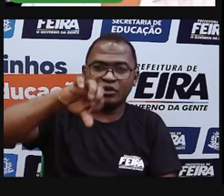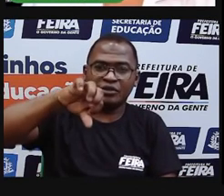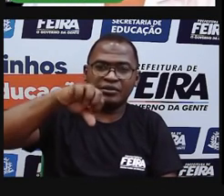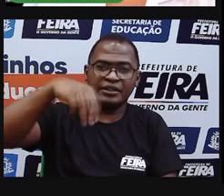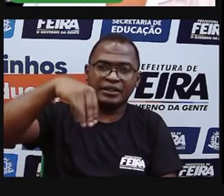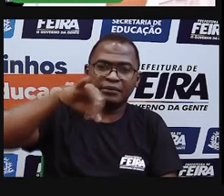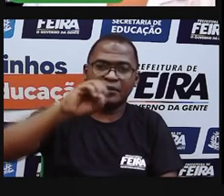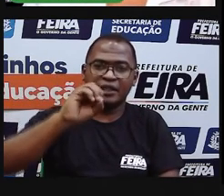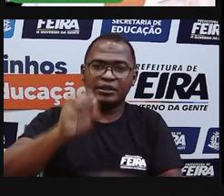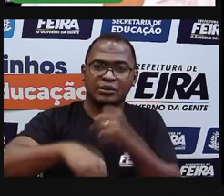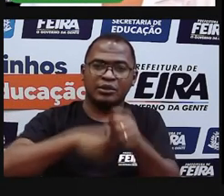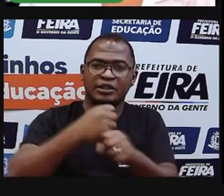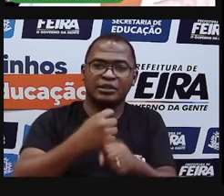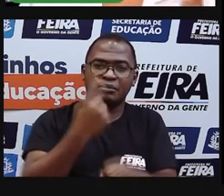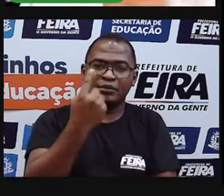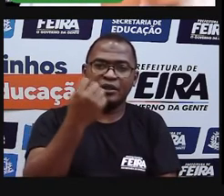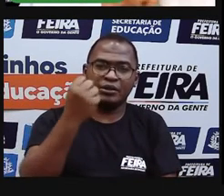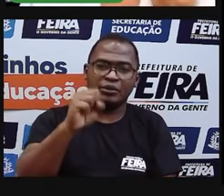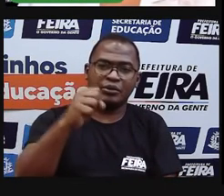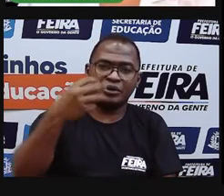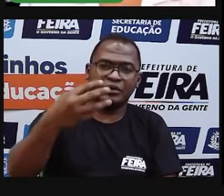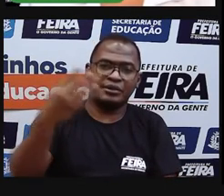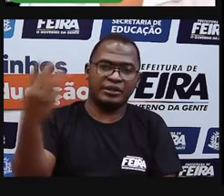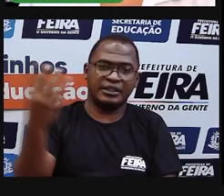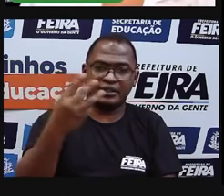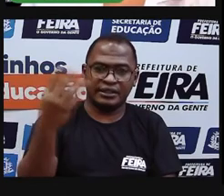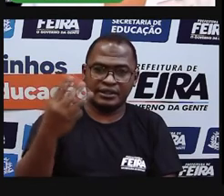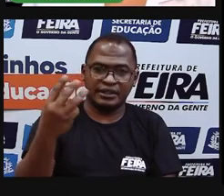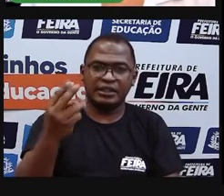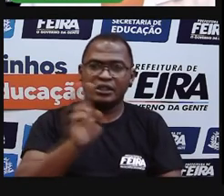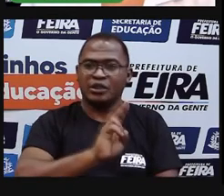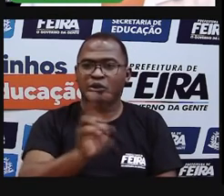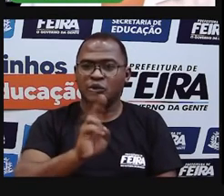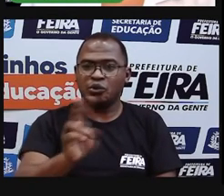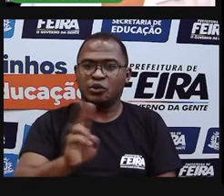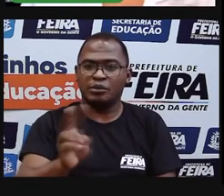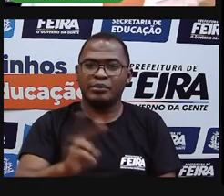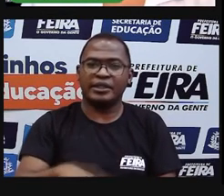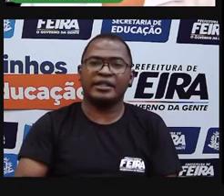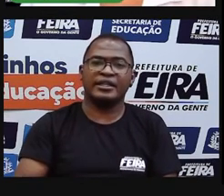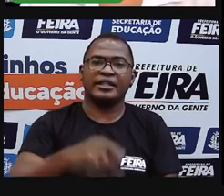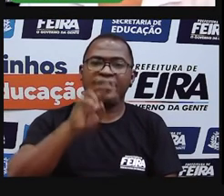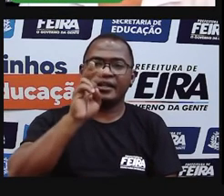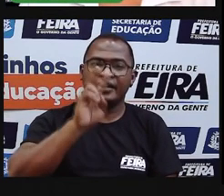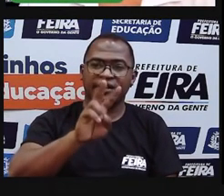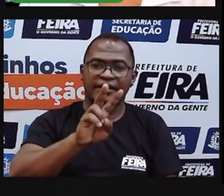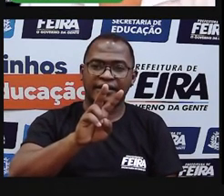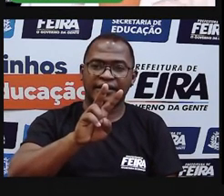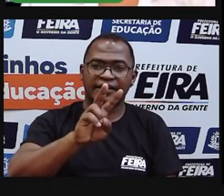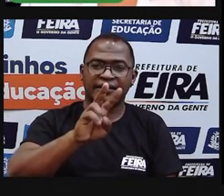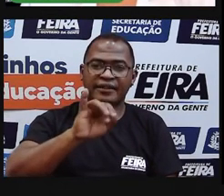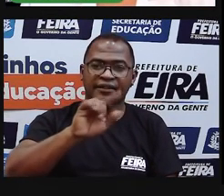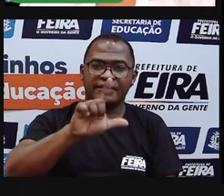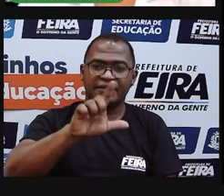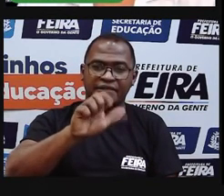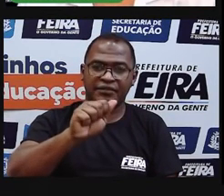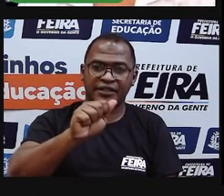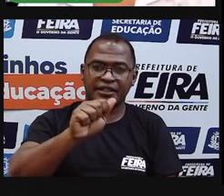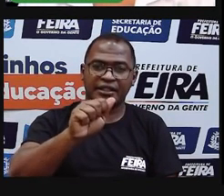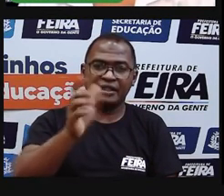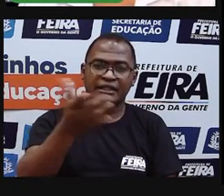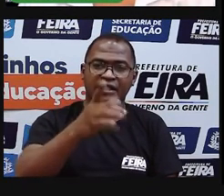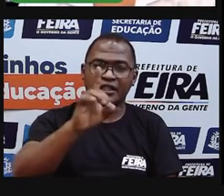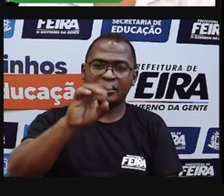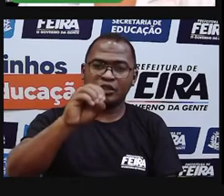Feira de Santana, tá vendo? Para a gente não pensar que sempre foi Feira de Santana. Então, Feira de Santana já teve esse nome de Arraial de